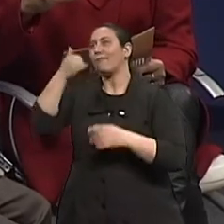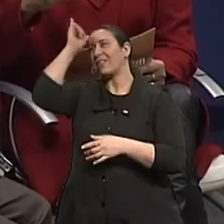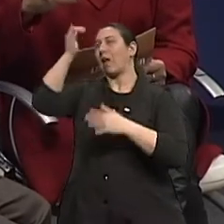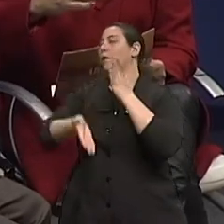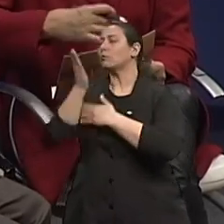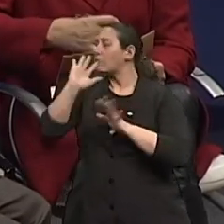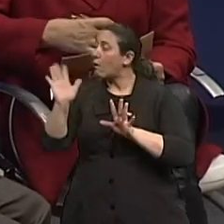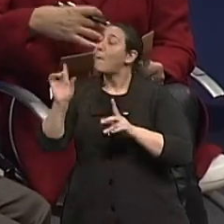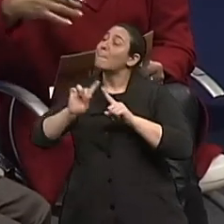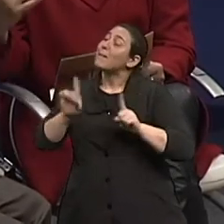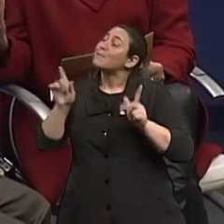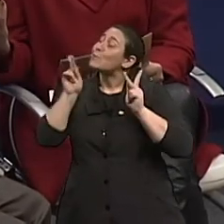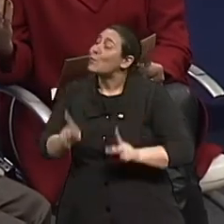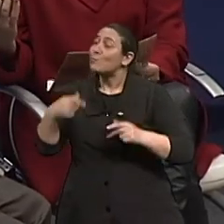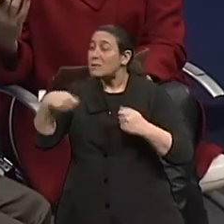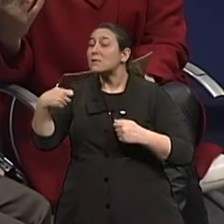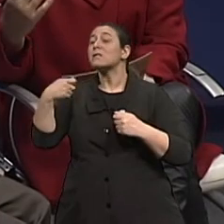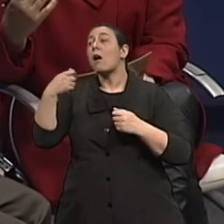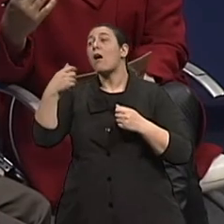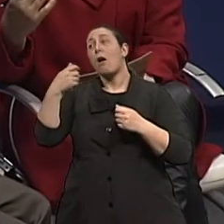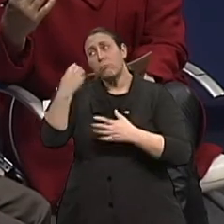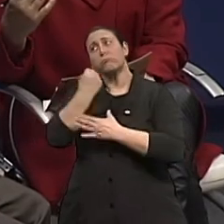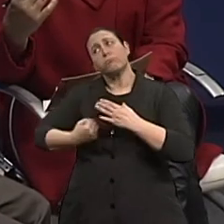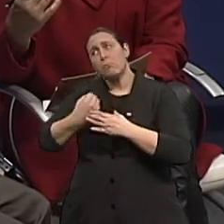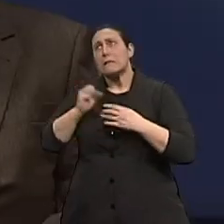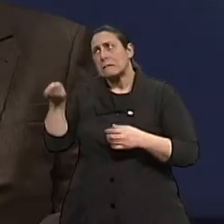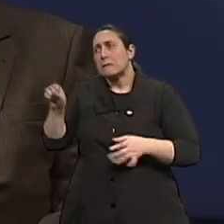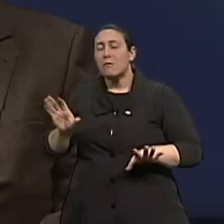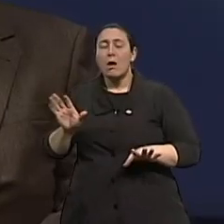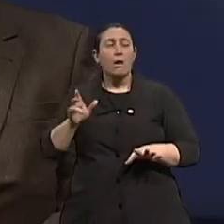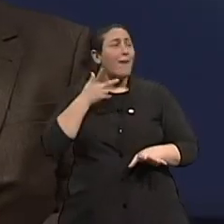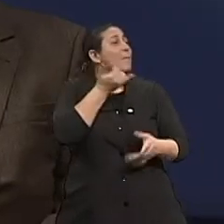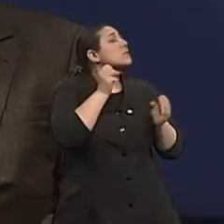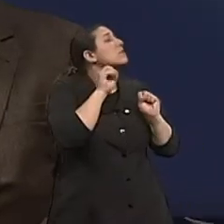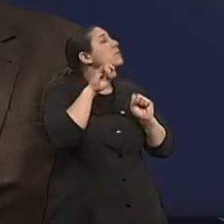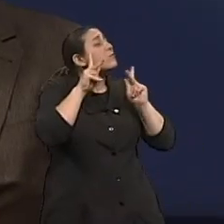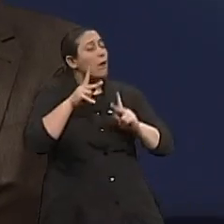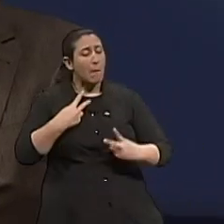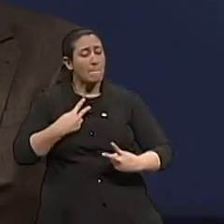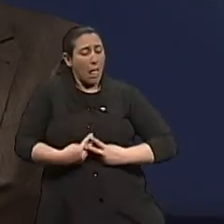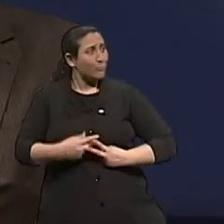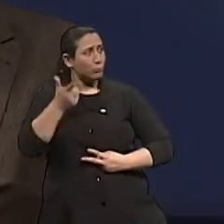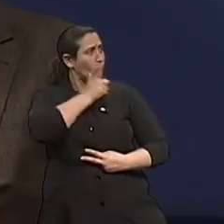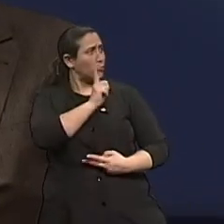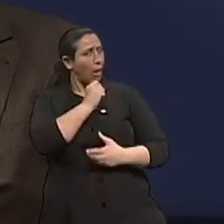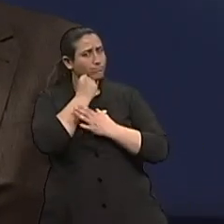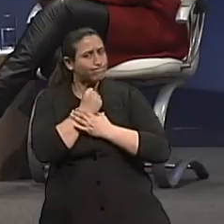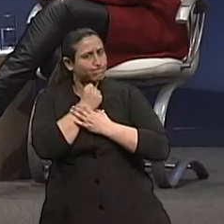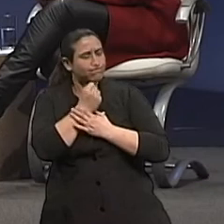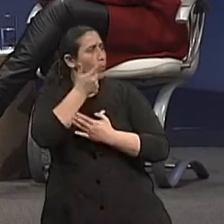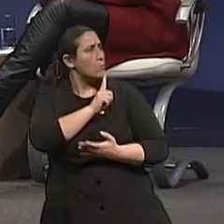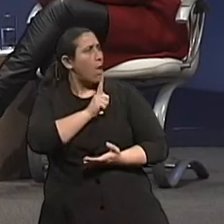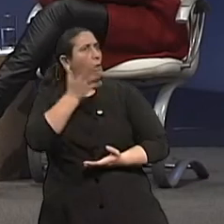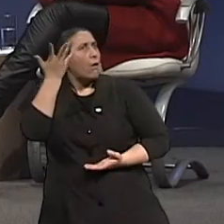os que têm prisão de ventre, uma história de prisão de ventre. É que isso está associado a outros hábitos, eventualmente. Mas não